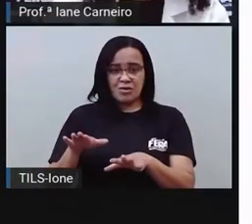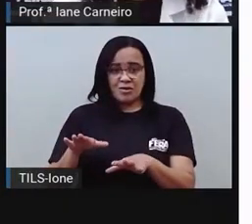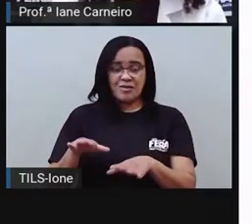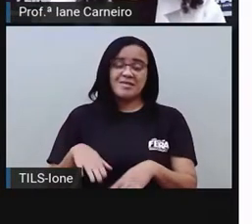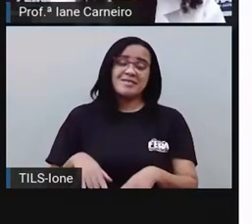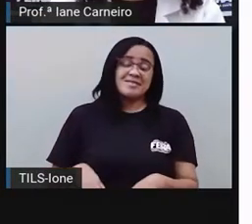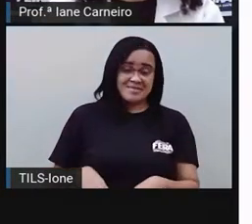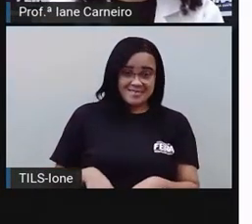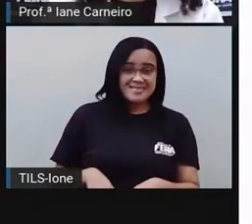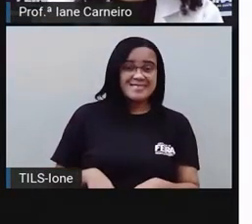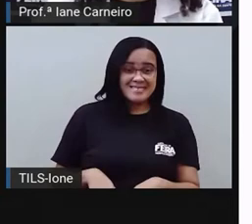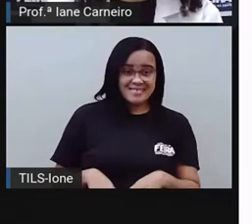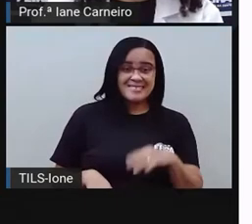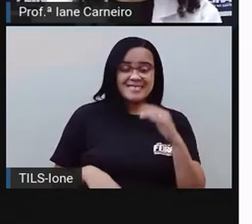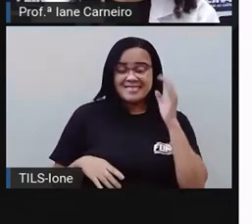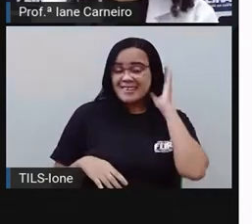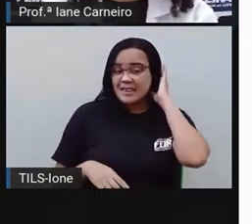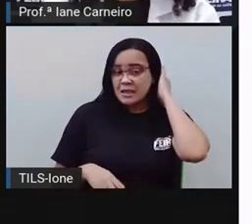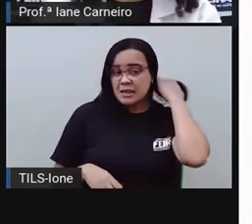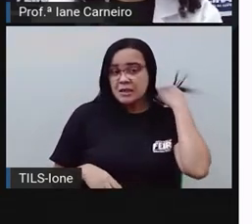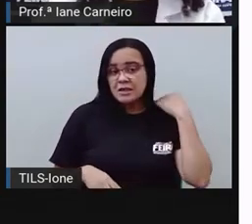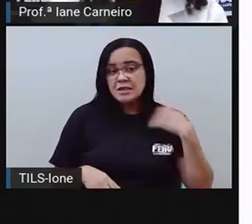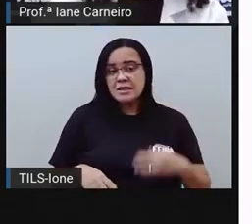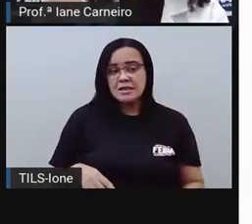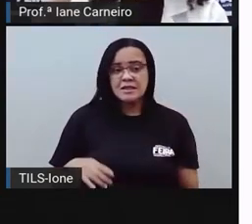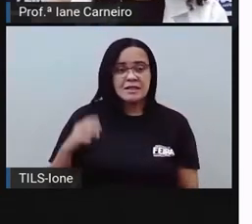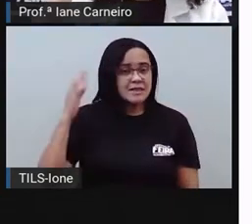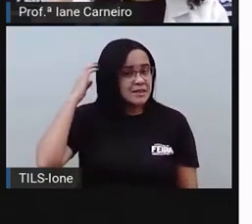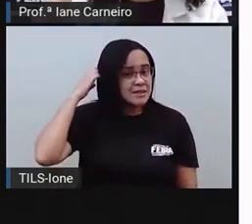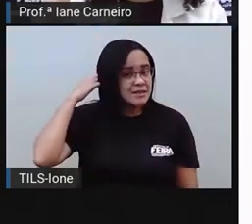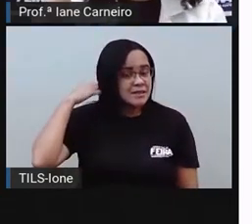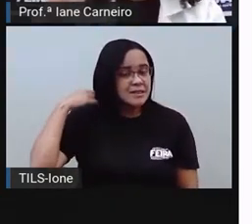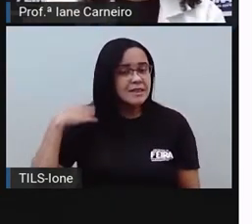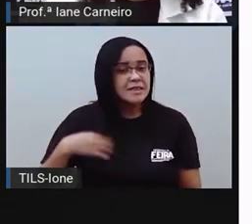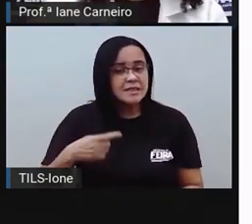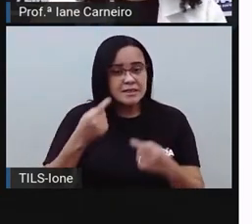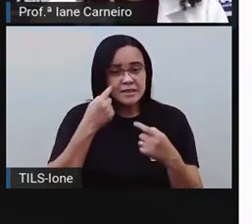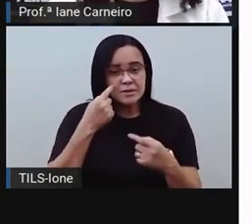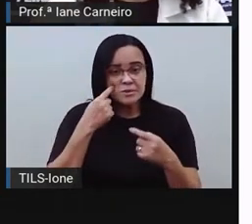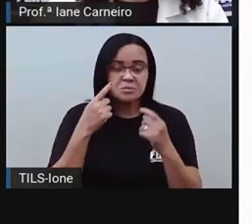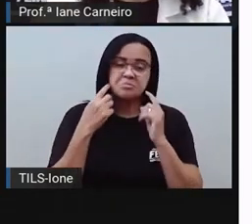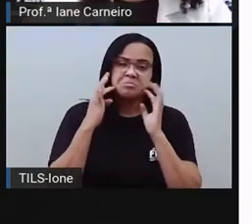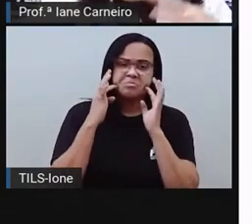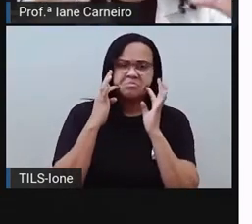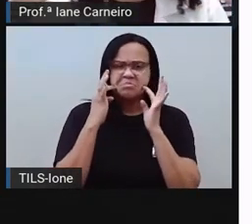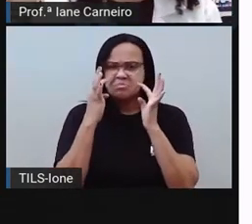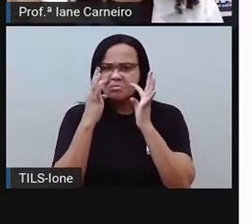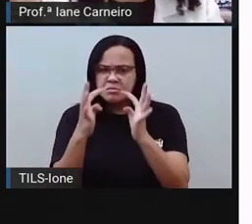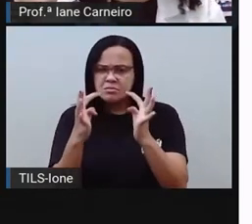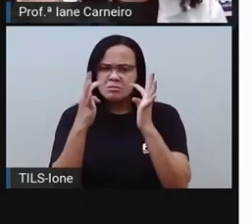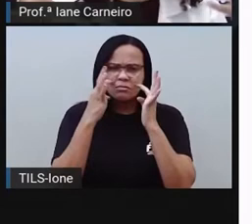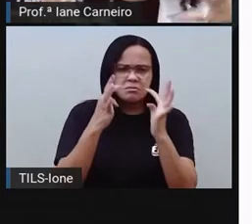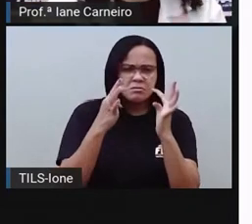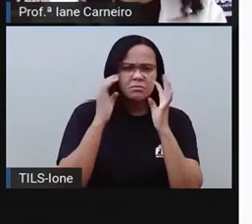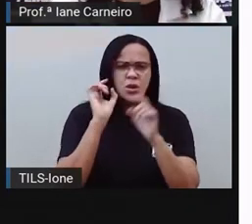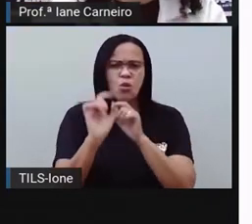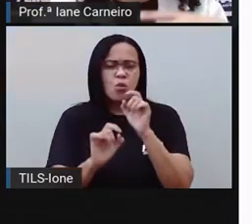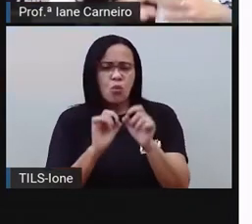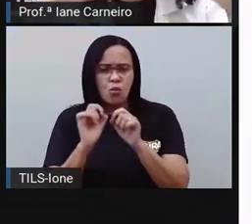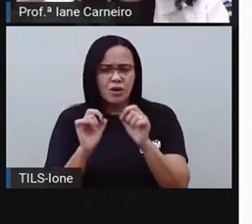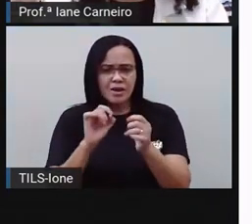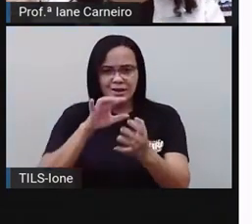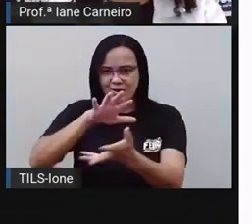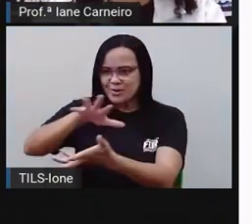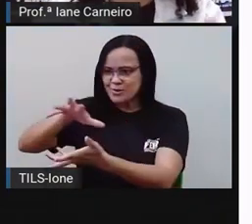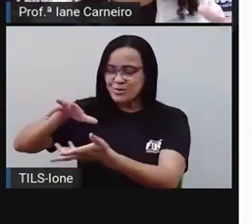Então, a gente pôde ver aí nessa história do mundinho que é um mundinho diverso. É um mundinho com várias